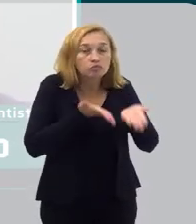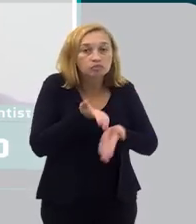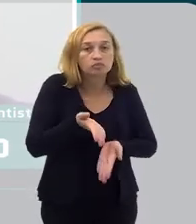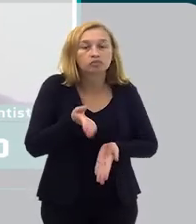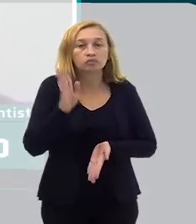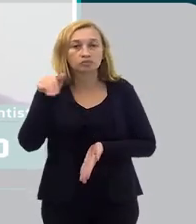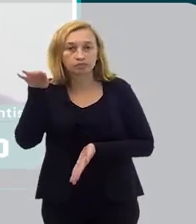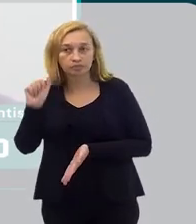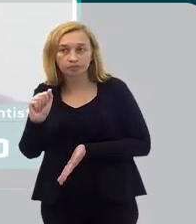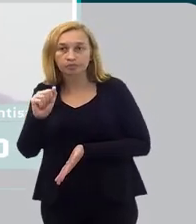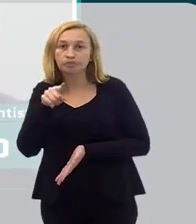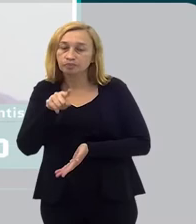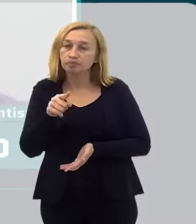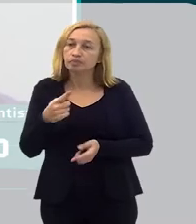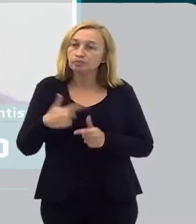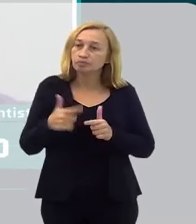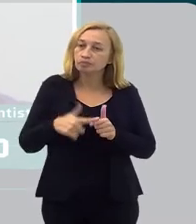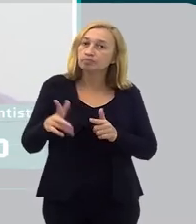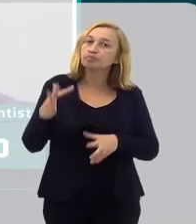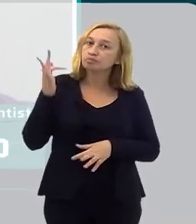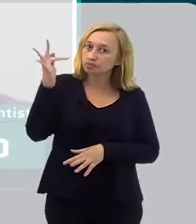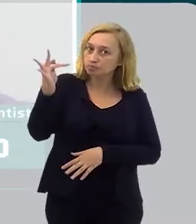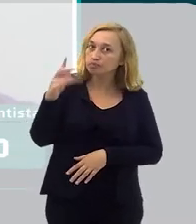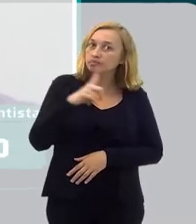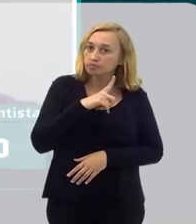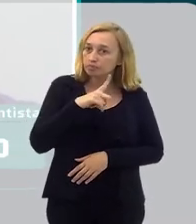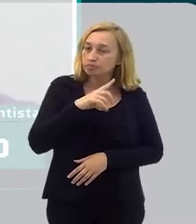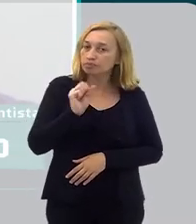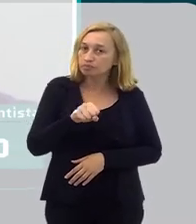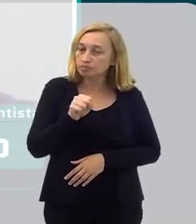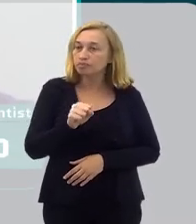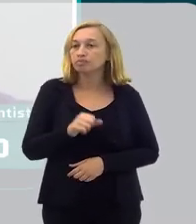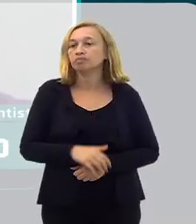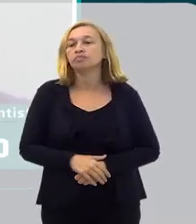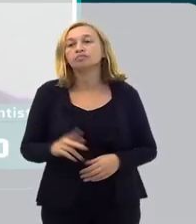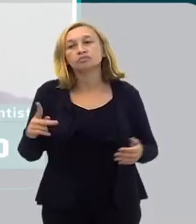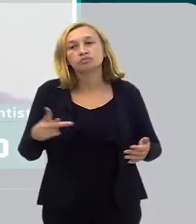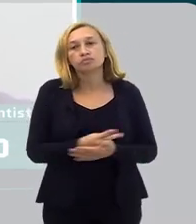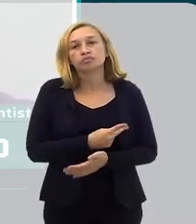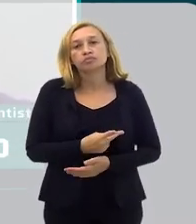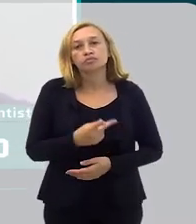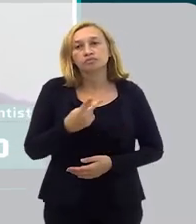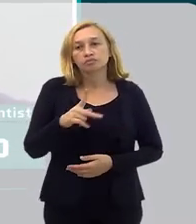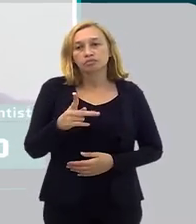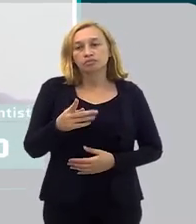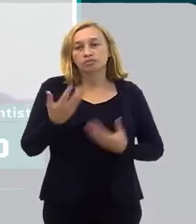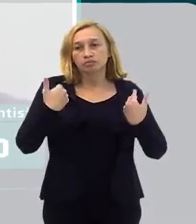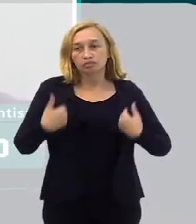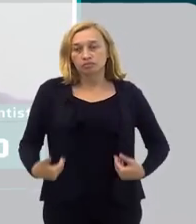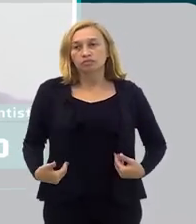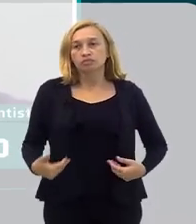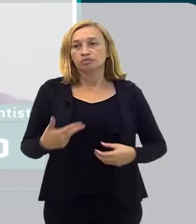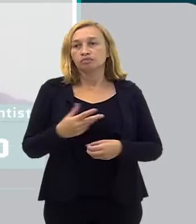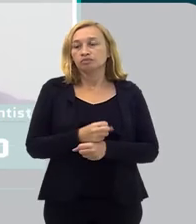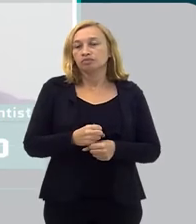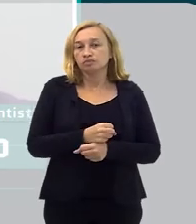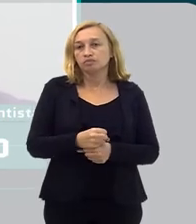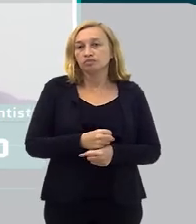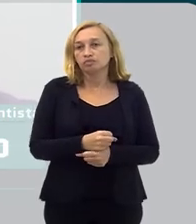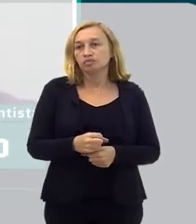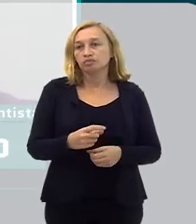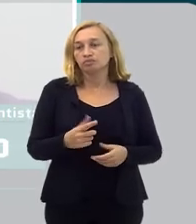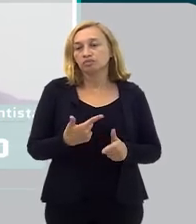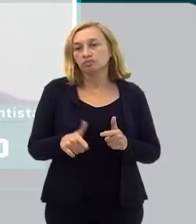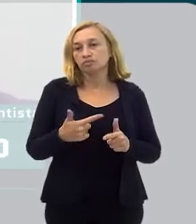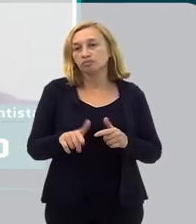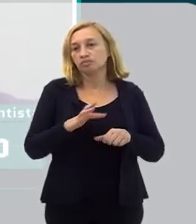disso, tratar disso, você vai ter isso acontecendo no seu organismo por vários anos e